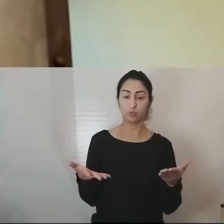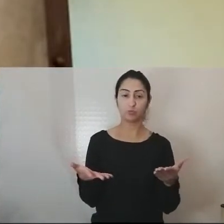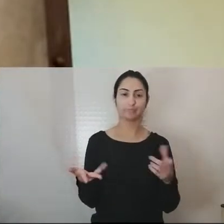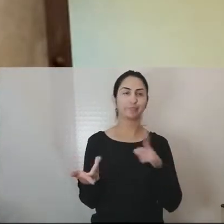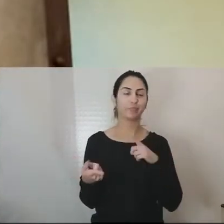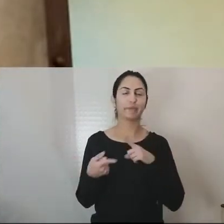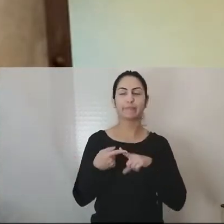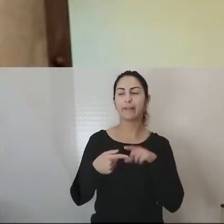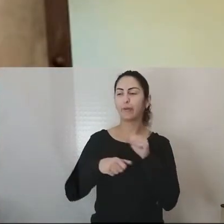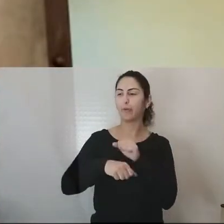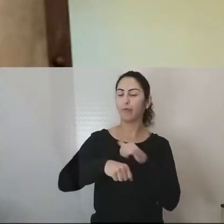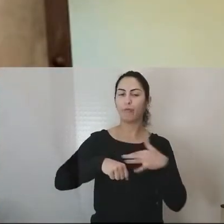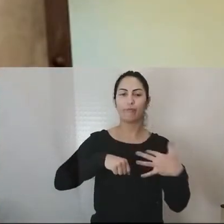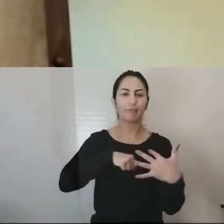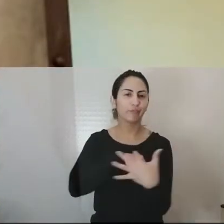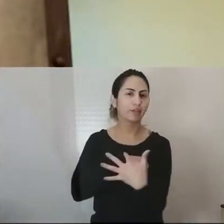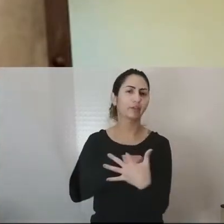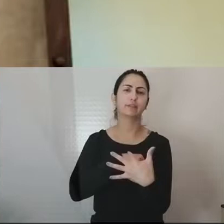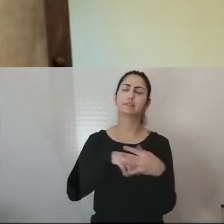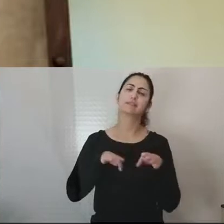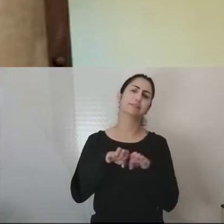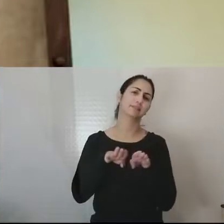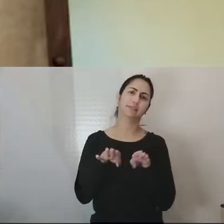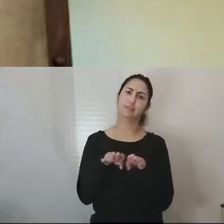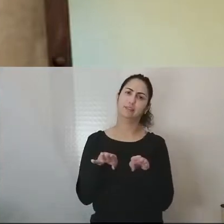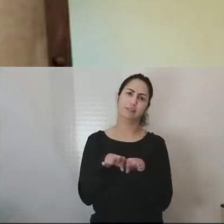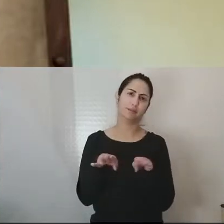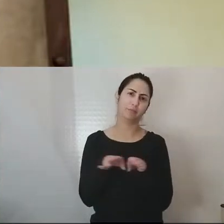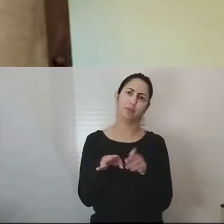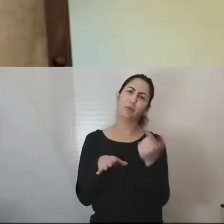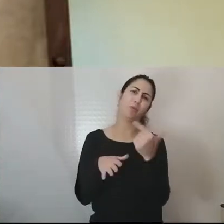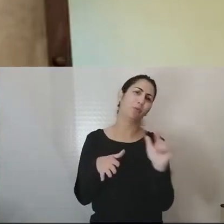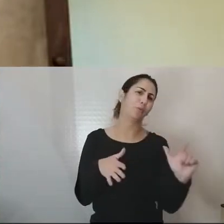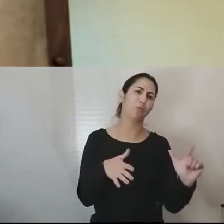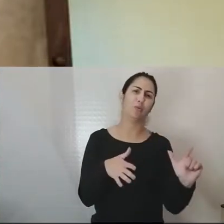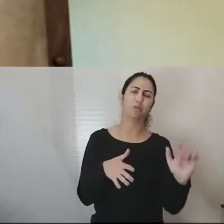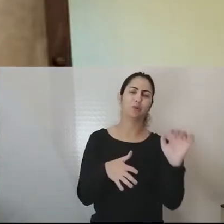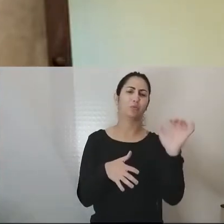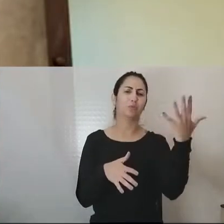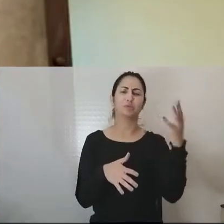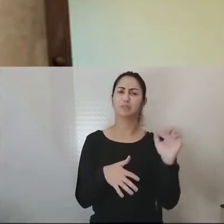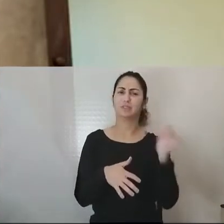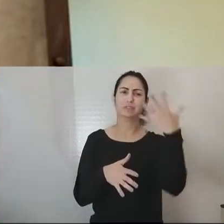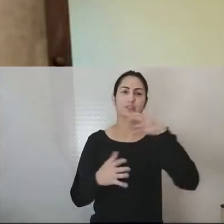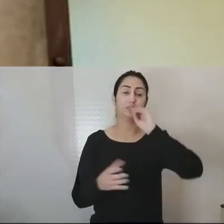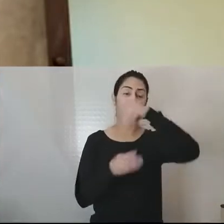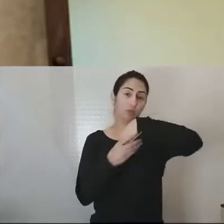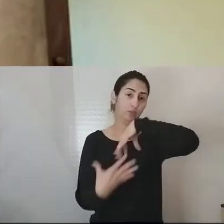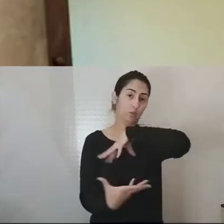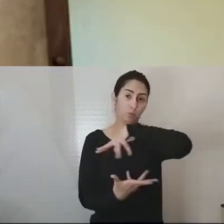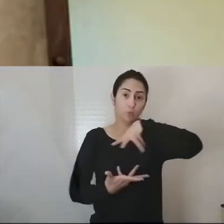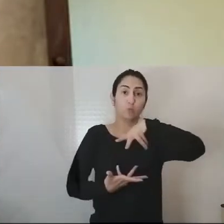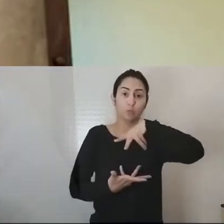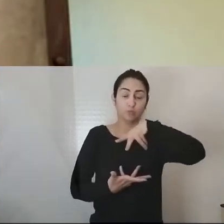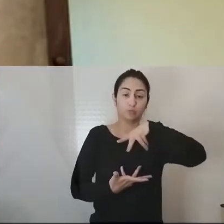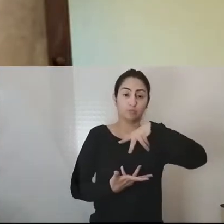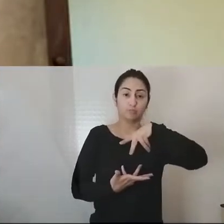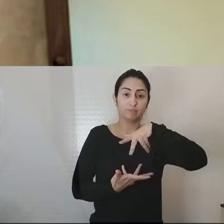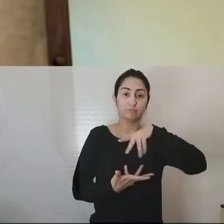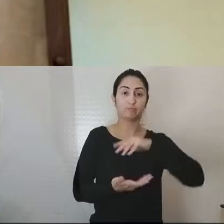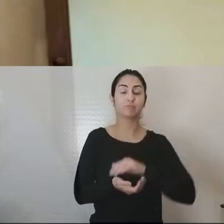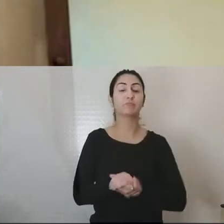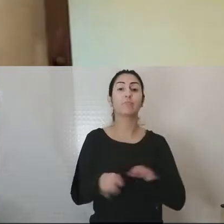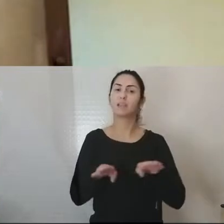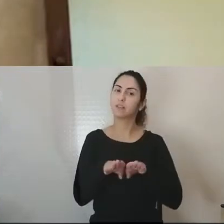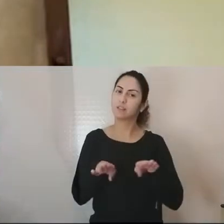e com outros cenários a nível global, estamos perante uma